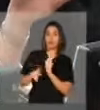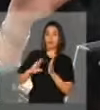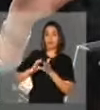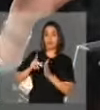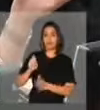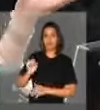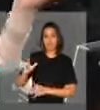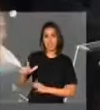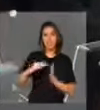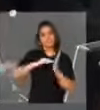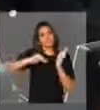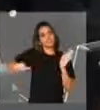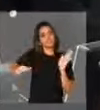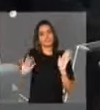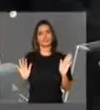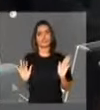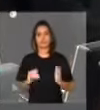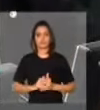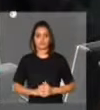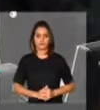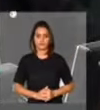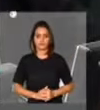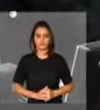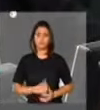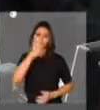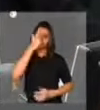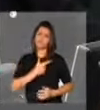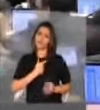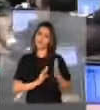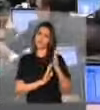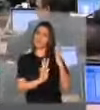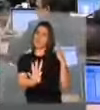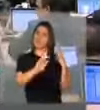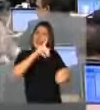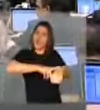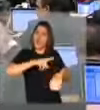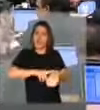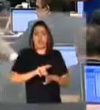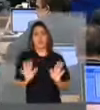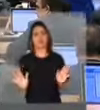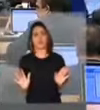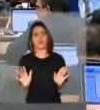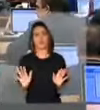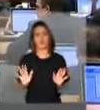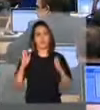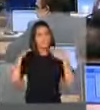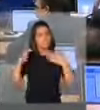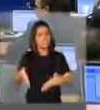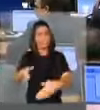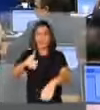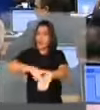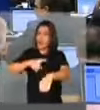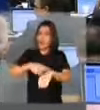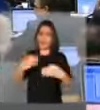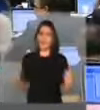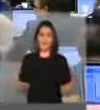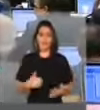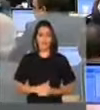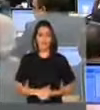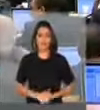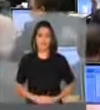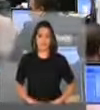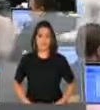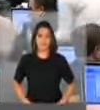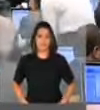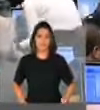hoje no começo. De jeito nenhum. Eu também não vou conseguir Eu cheguei no horário, presidente. De jeito nenhum. Eu queria fazer uma sugestão, presidente. Presidente, eu queria